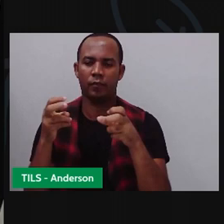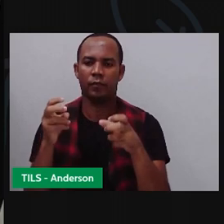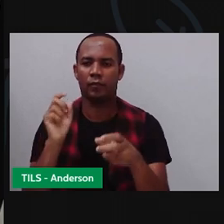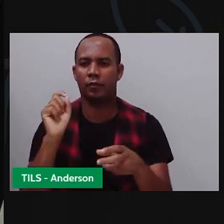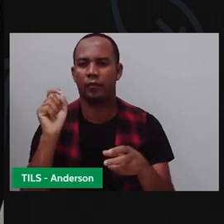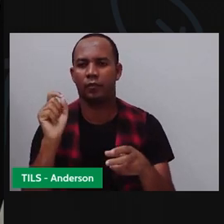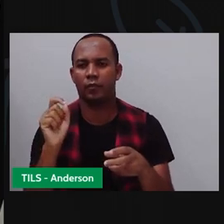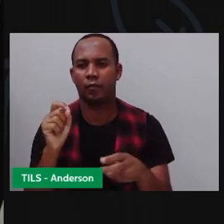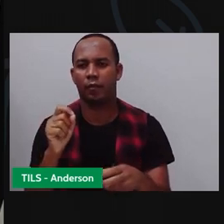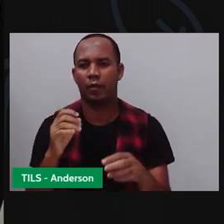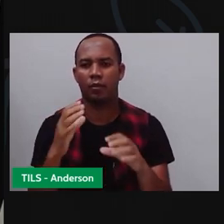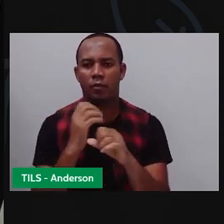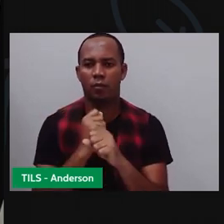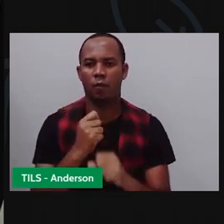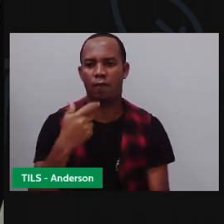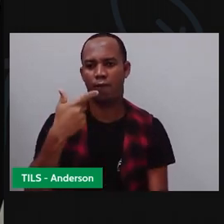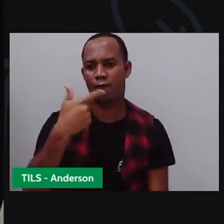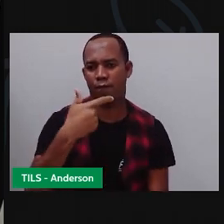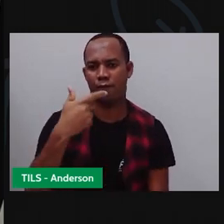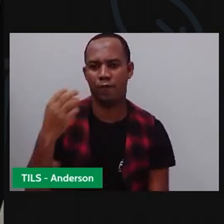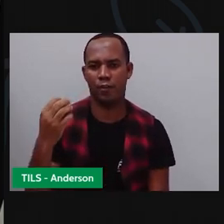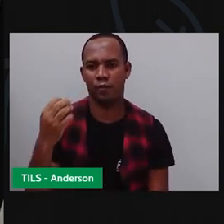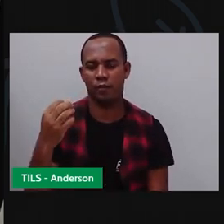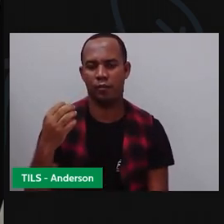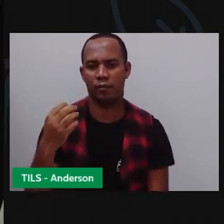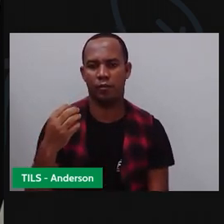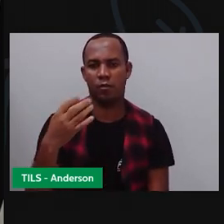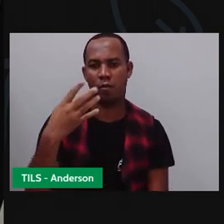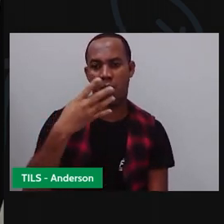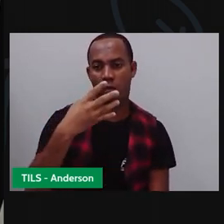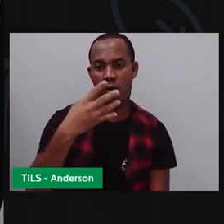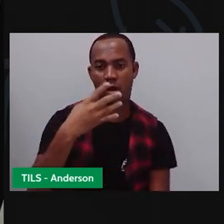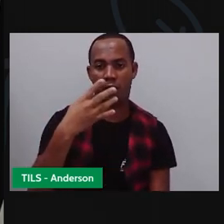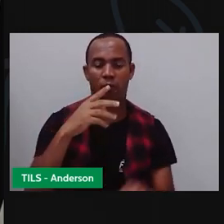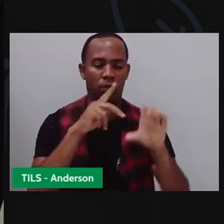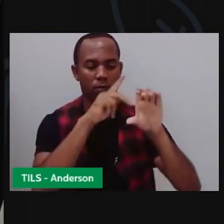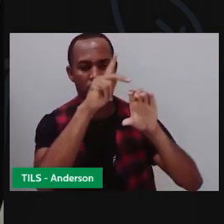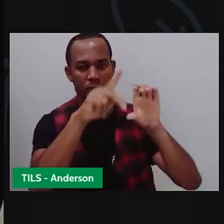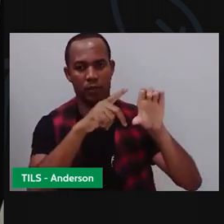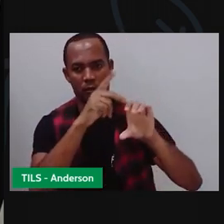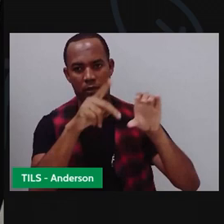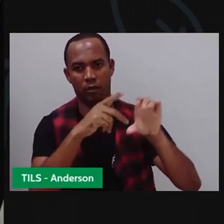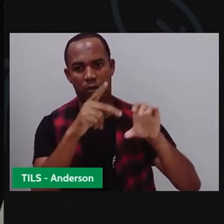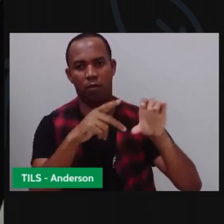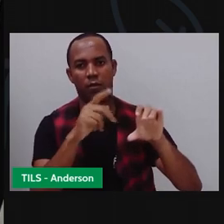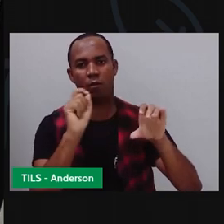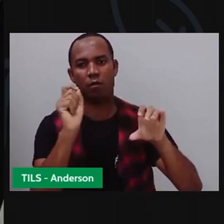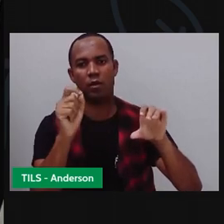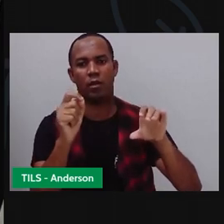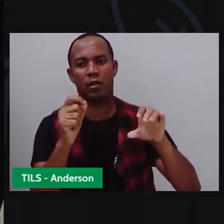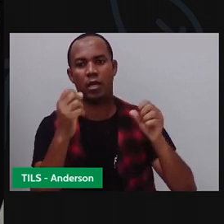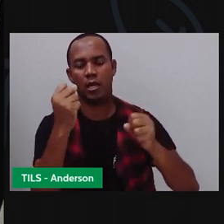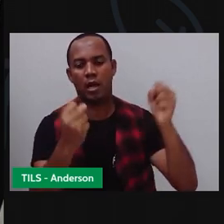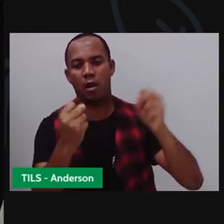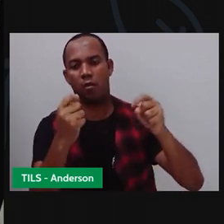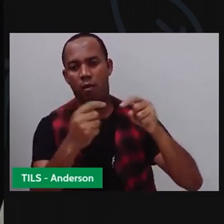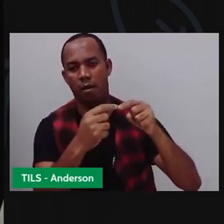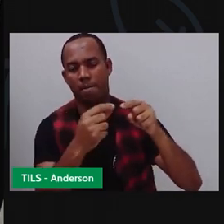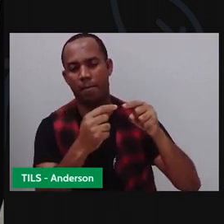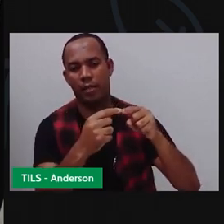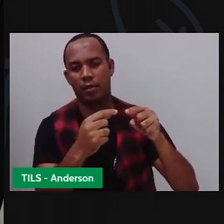quanto? Vinte. E aí, depois eu fiz o quê? Quatro pneus vezes... Quantas vezes? Cinco carros que dariam o quê?